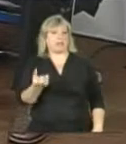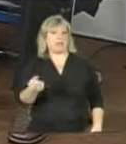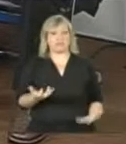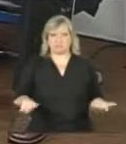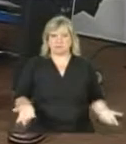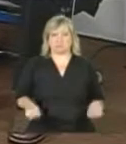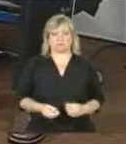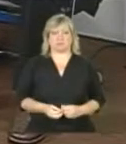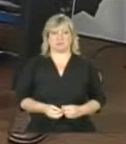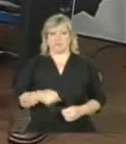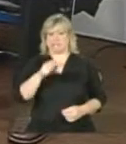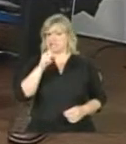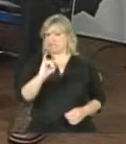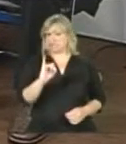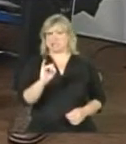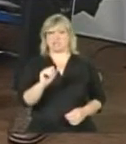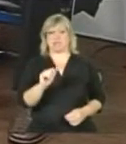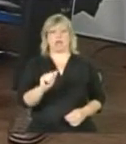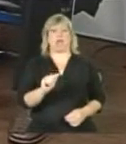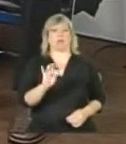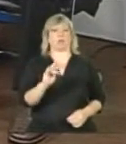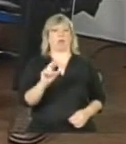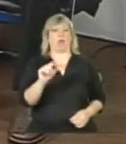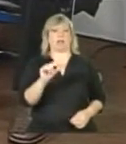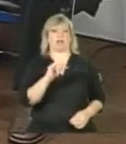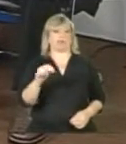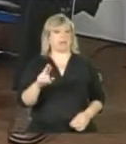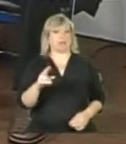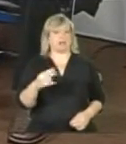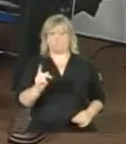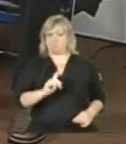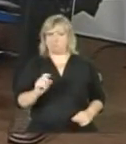Se não atualizar, pode haver bloqueios e cancelamentos?